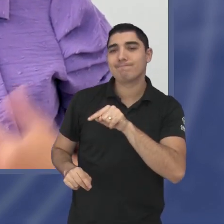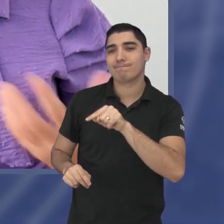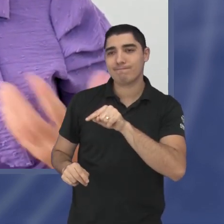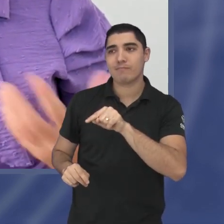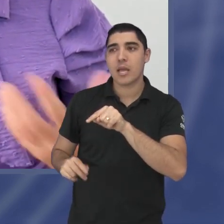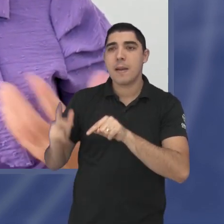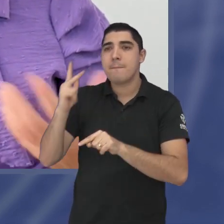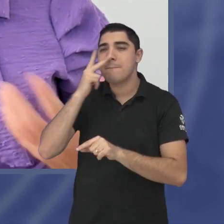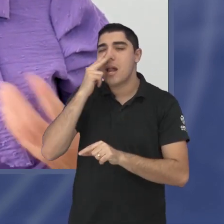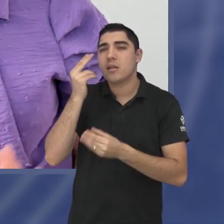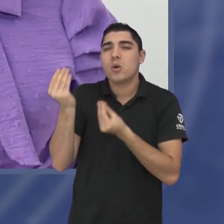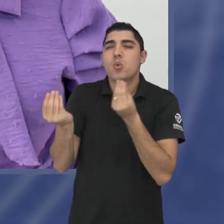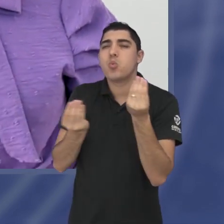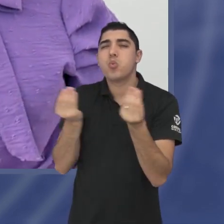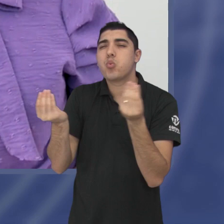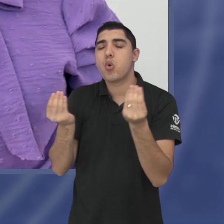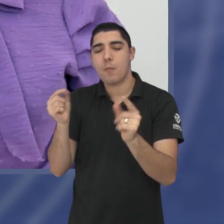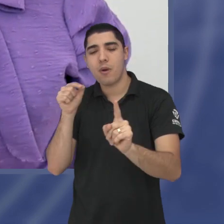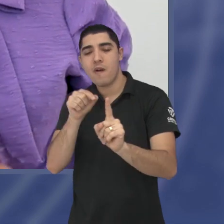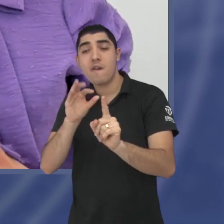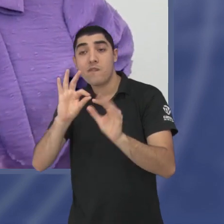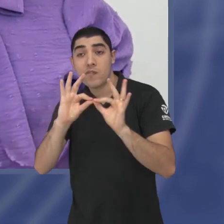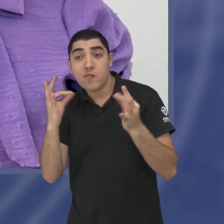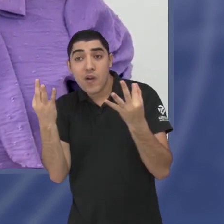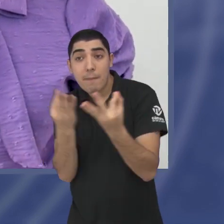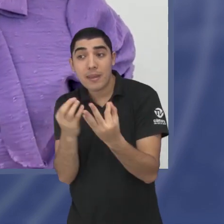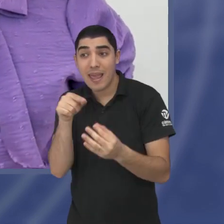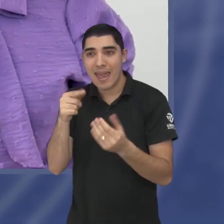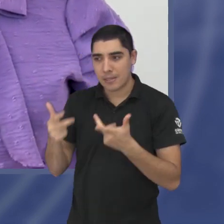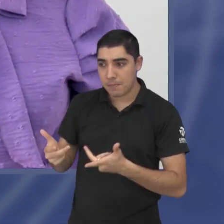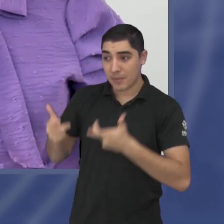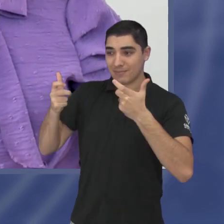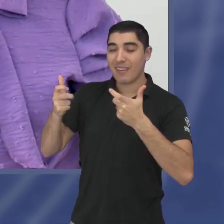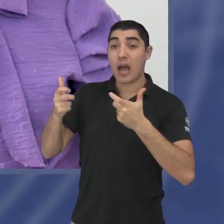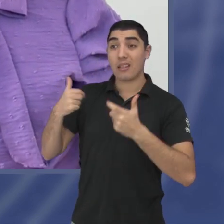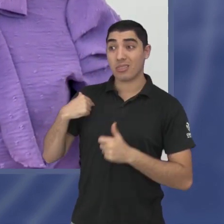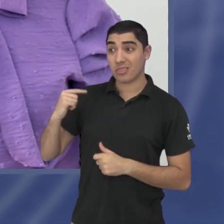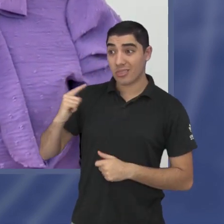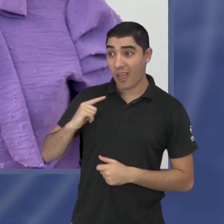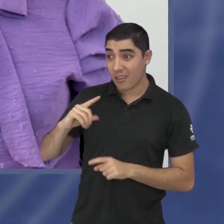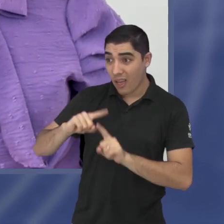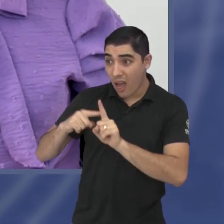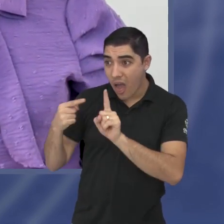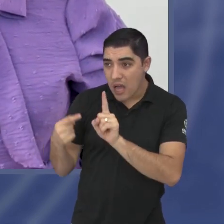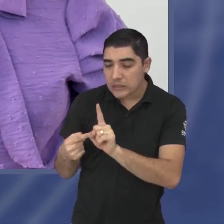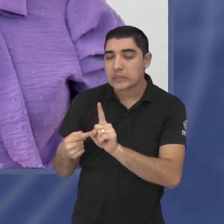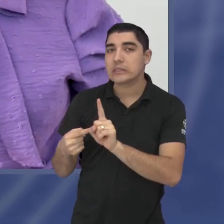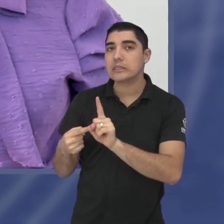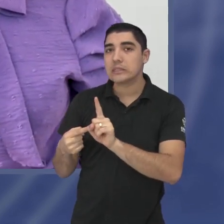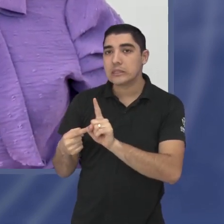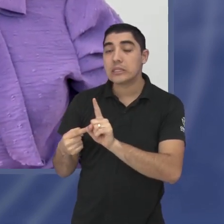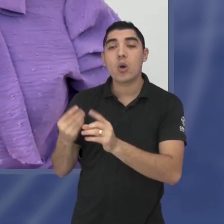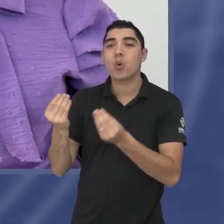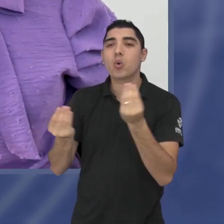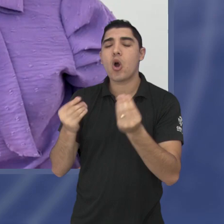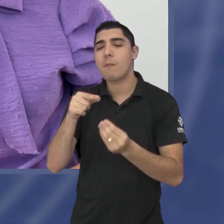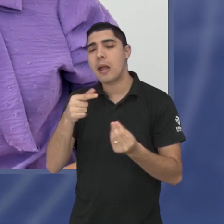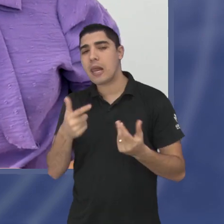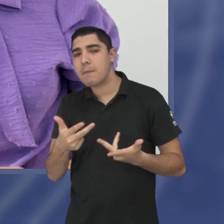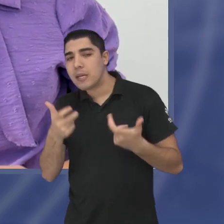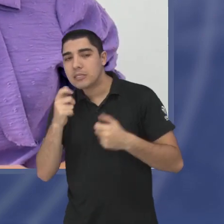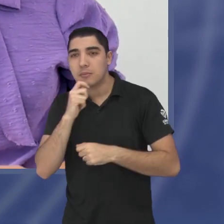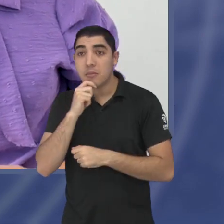família acolhe, como ela recebe a notícia, em primeiro lugar, e depois como ela acolhe o fato de